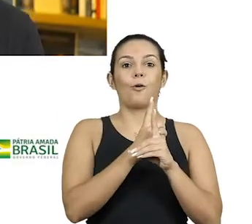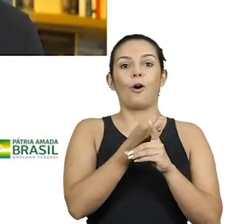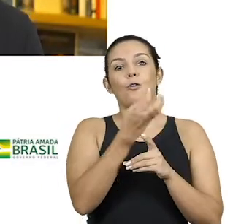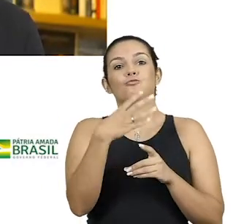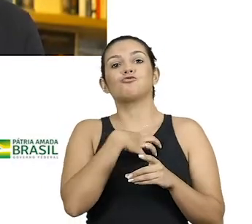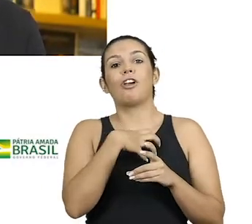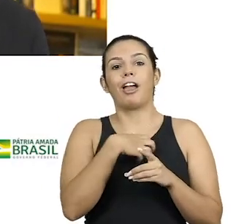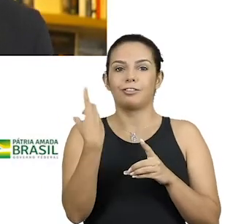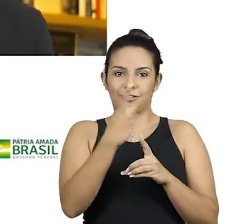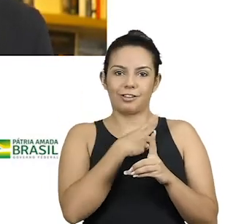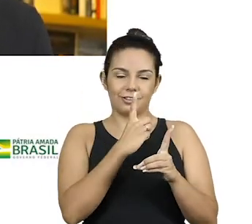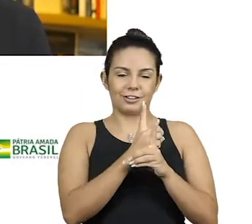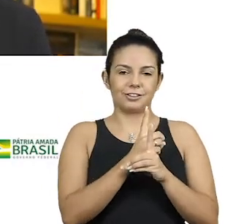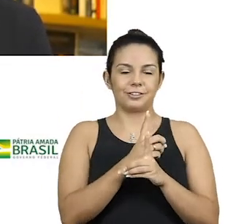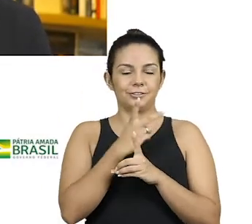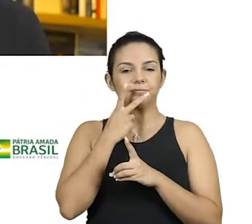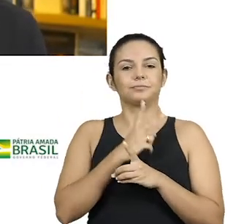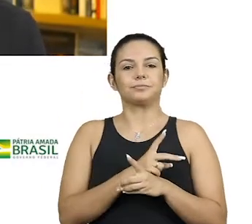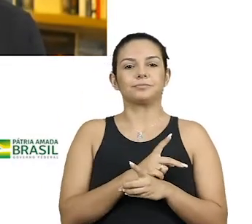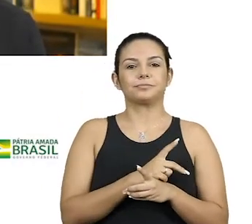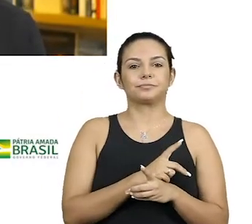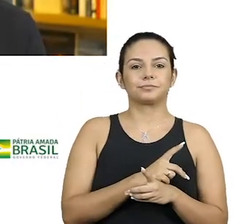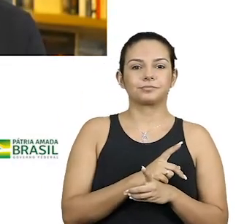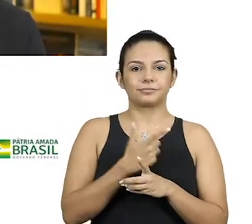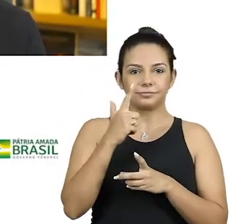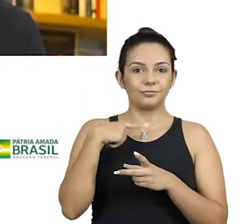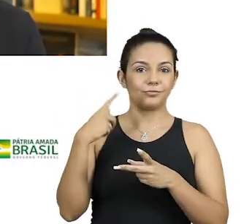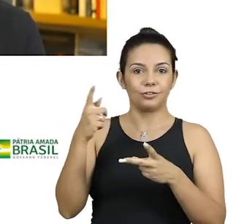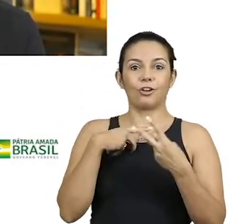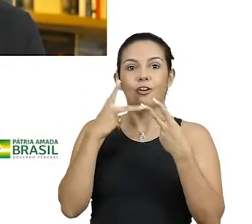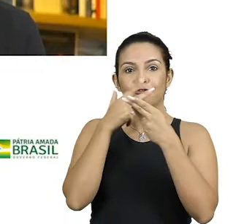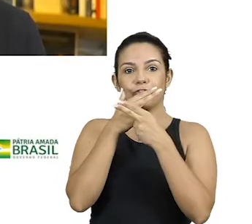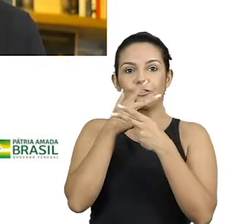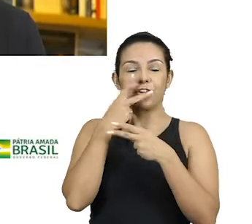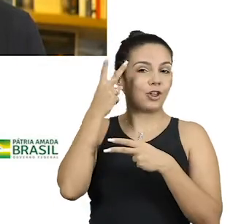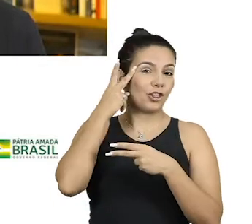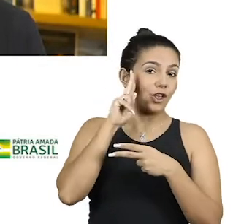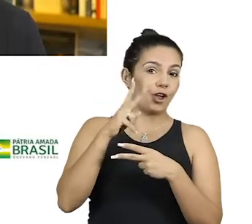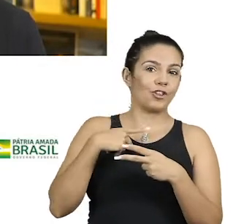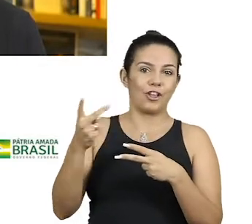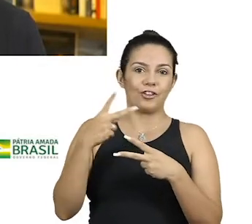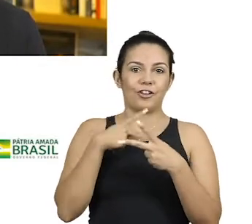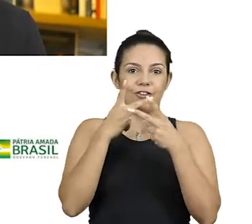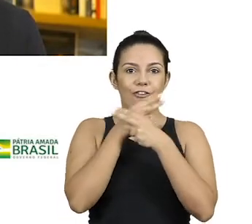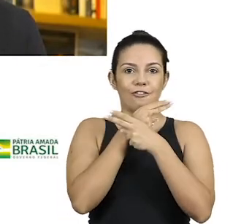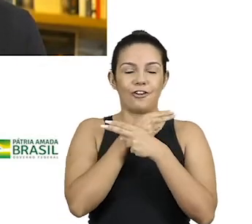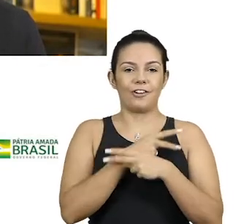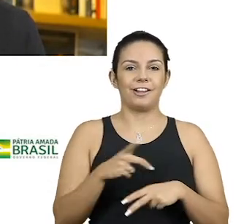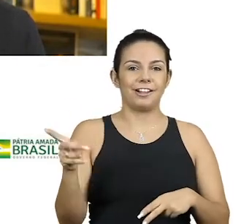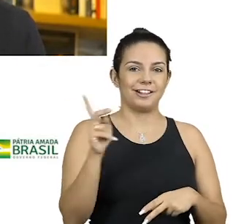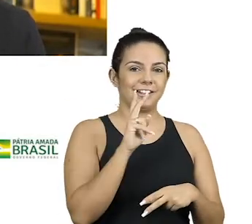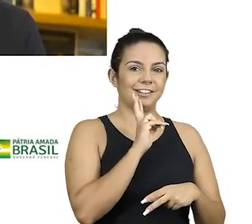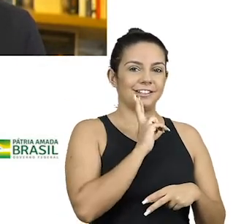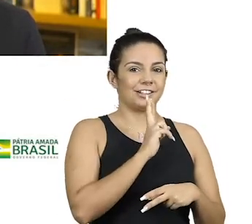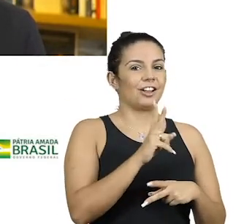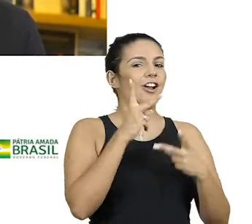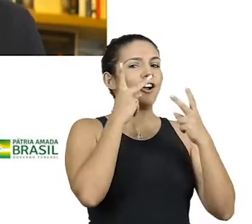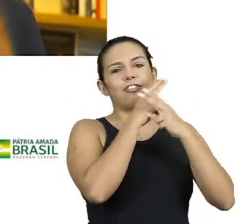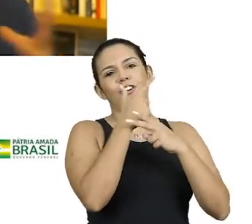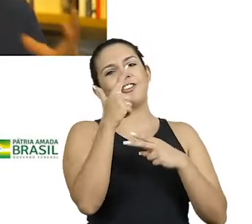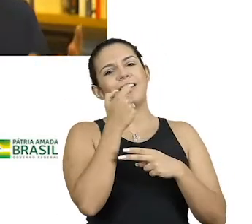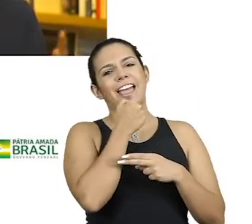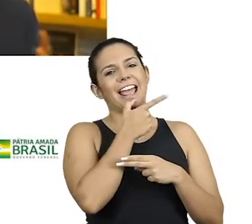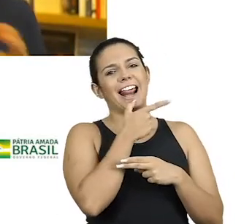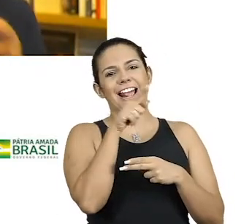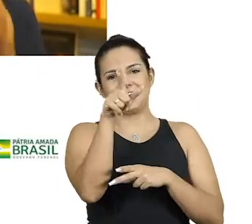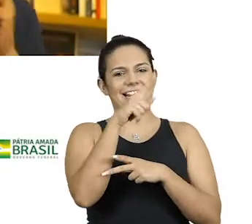Não é? O escritor e apresentador Afonso Borges está sentado em um estúdio. Ao fundo,